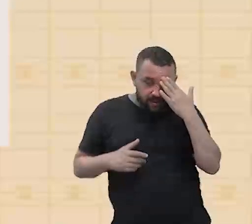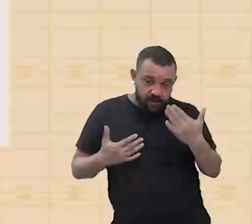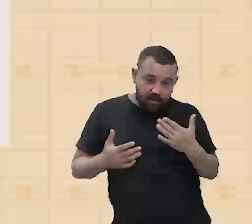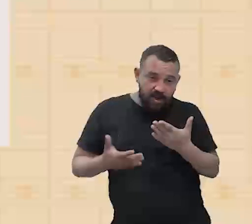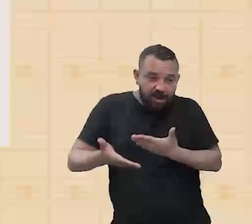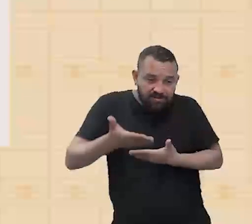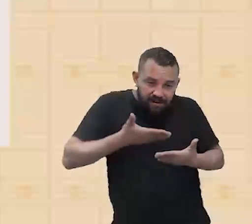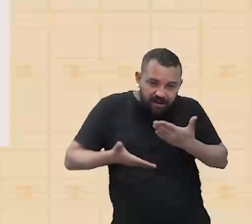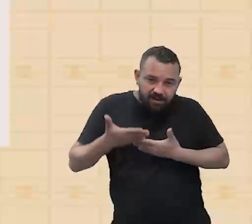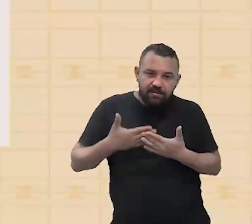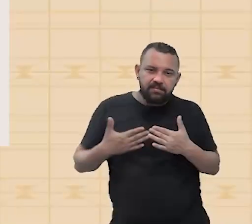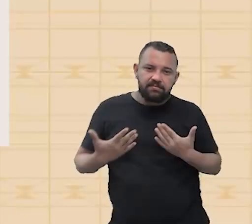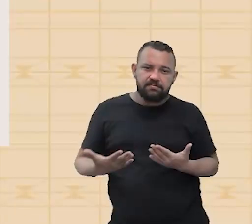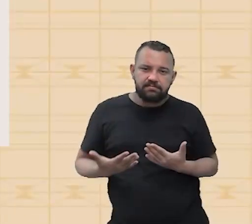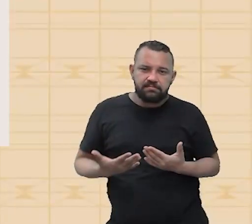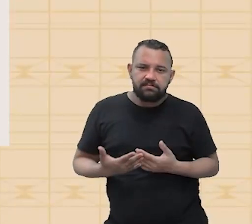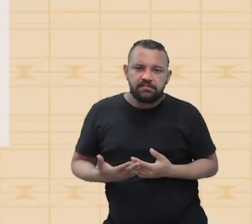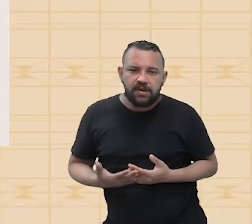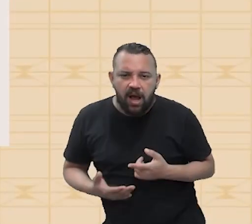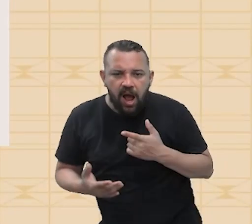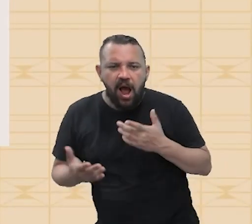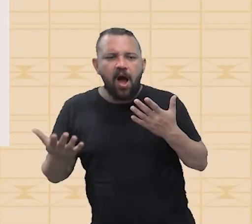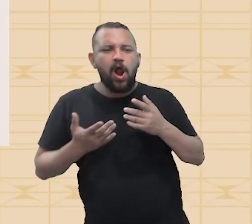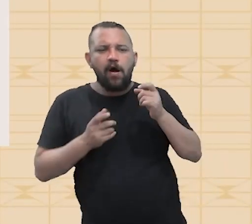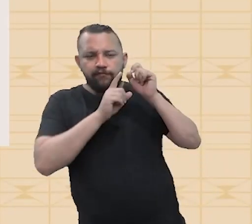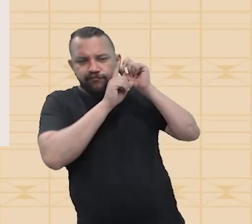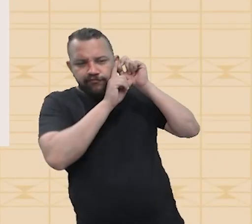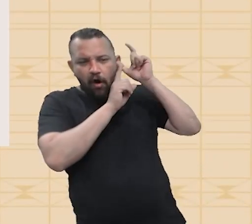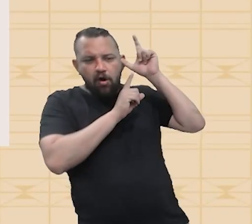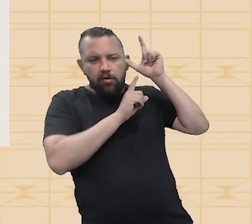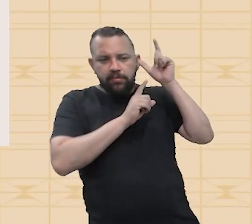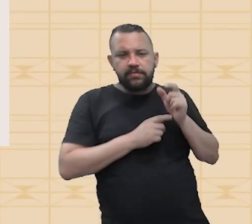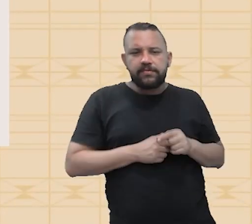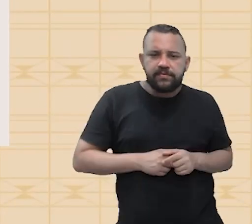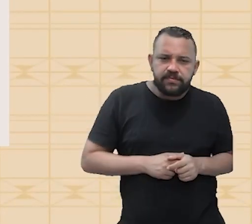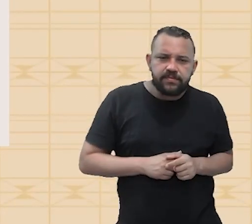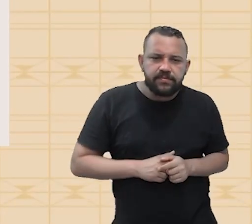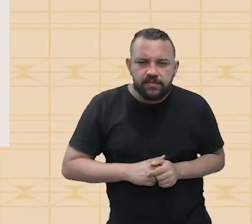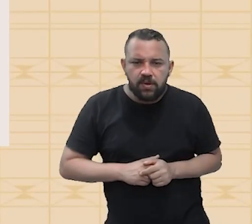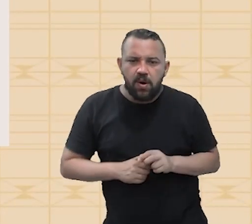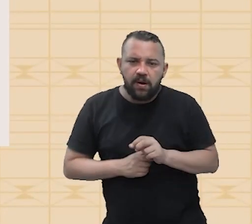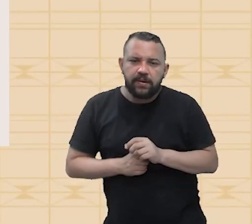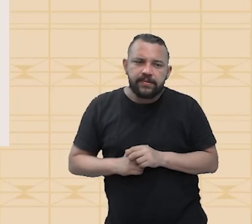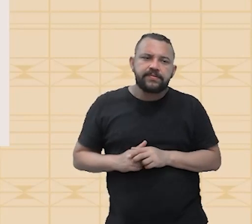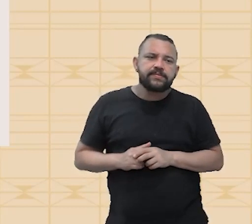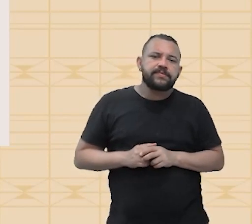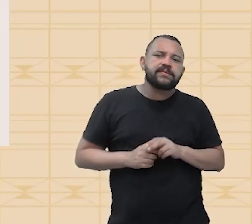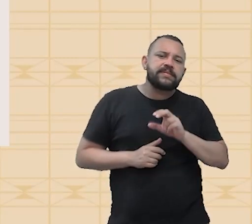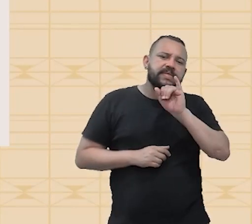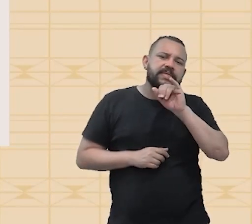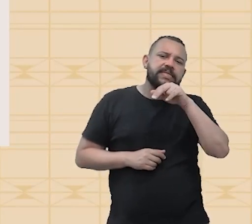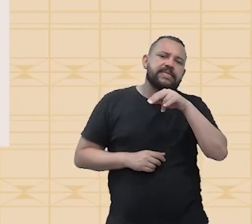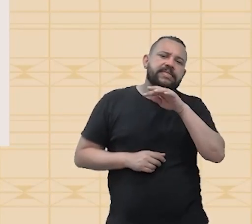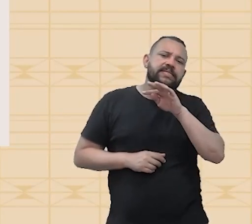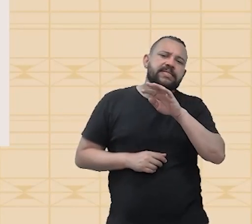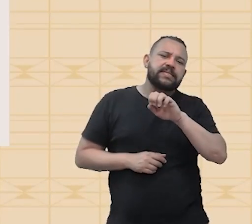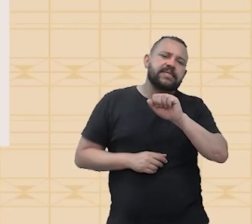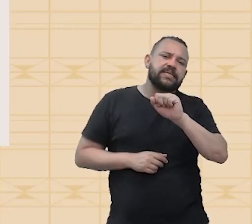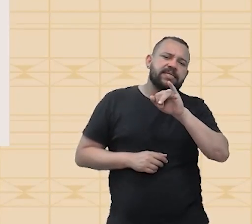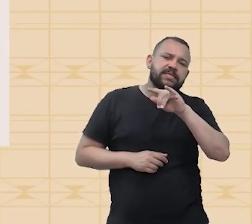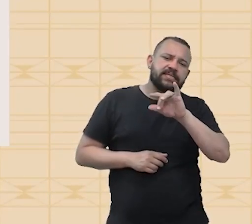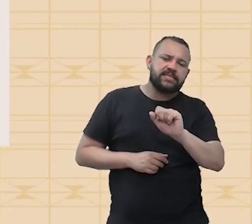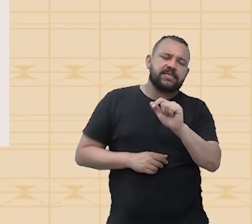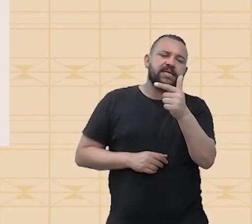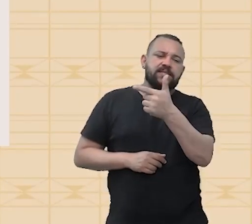relação do comprimento, tá ok? E aí, a gente passa para a nossa segunda qualidade fisiológica, que é essa sim, é onde a gente fala da